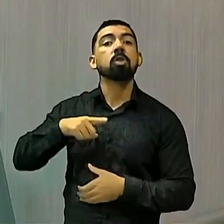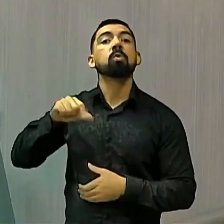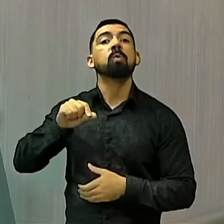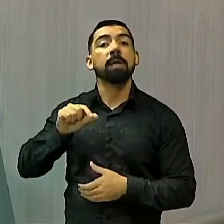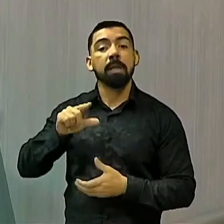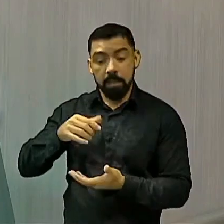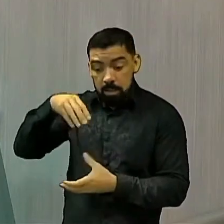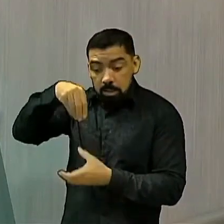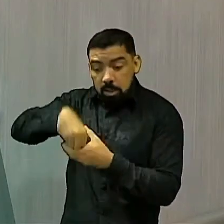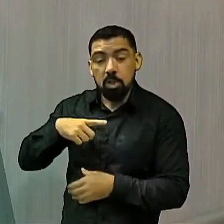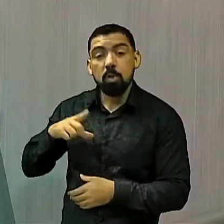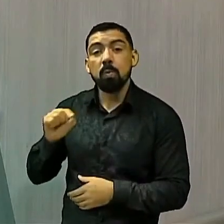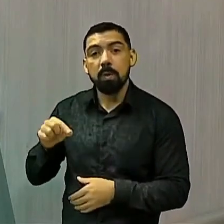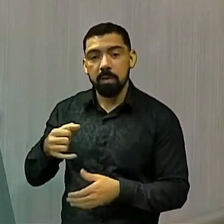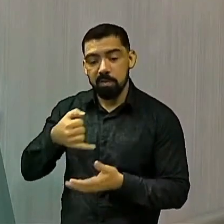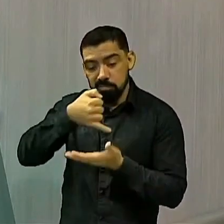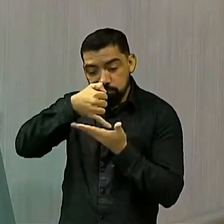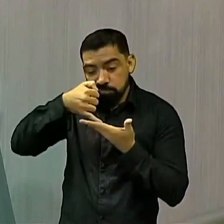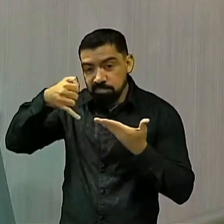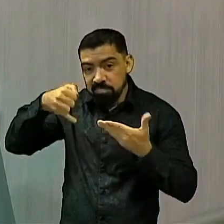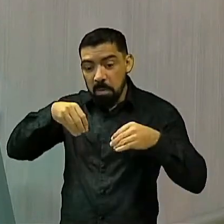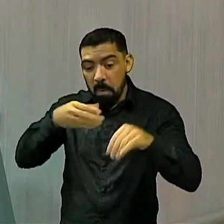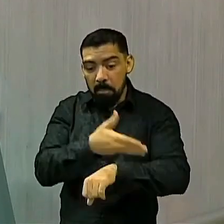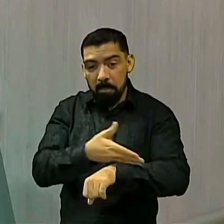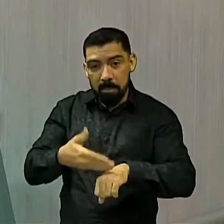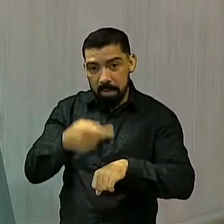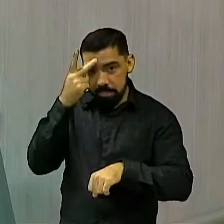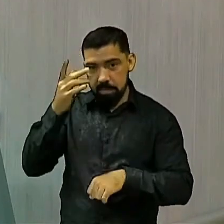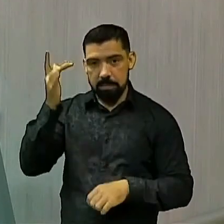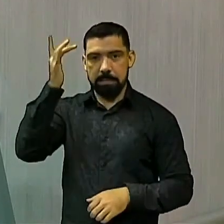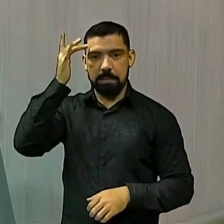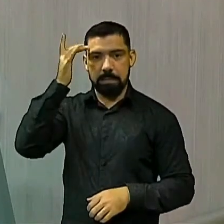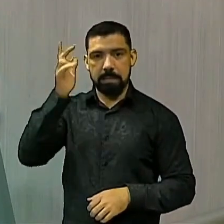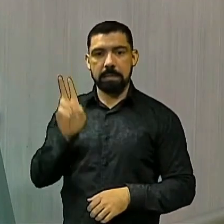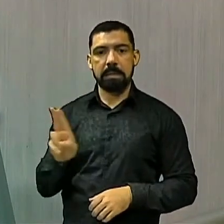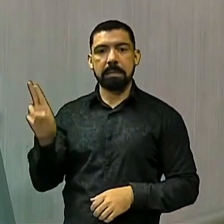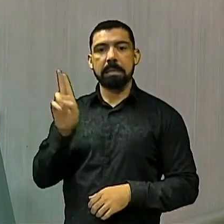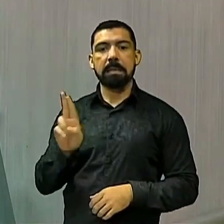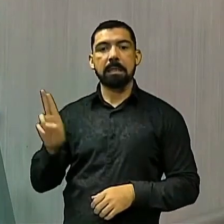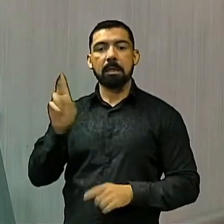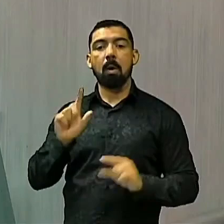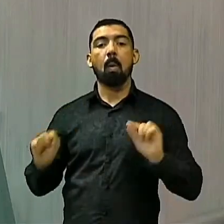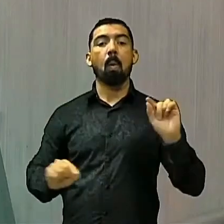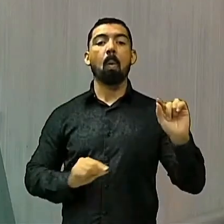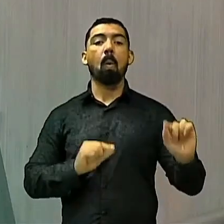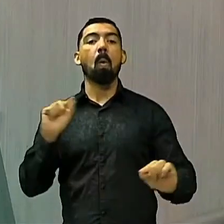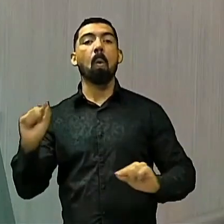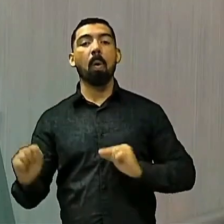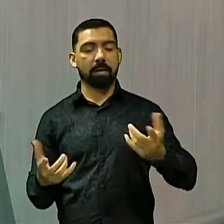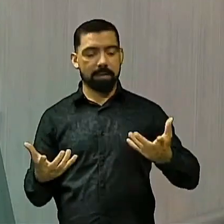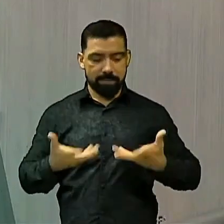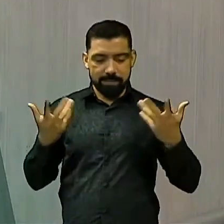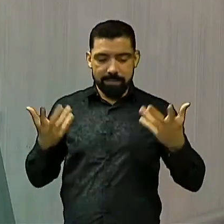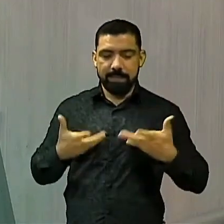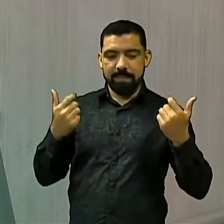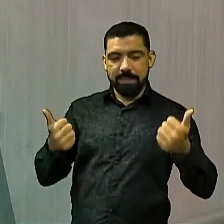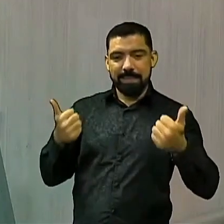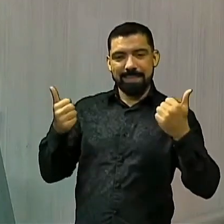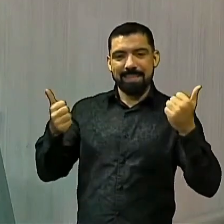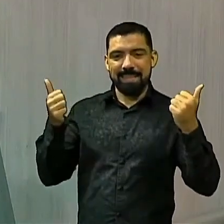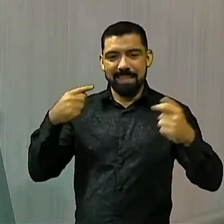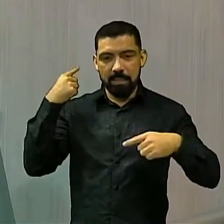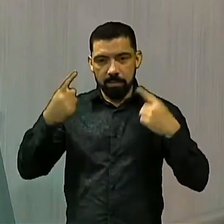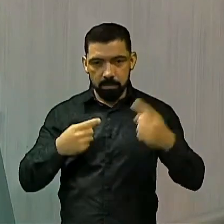aquele pozinho branco que alguns das elites gostam de consumir para ficar alegre, doidão.